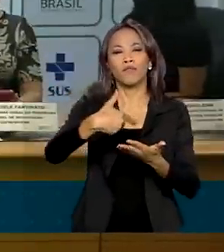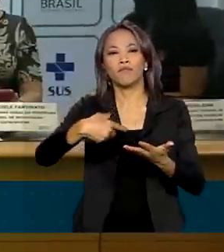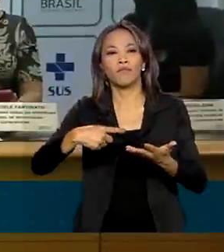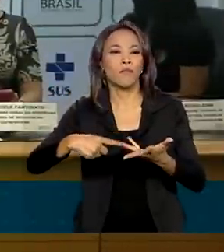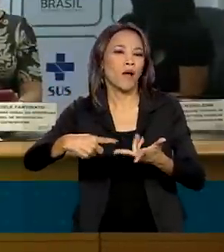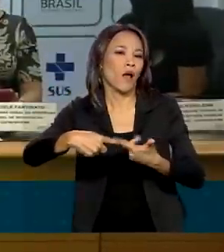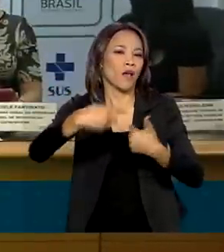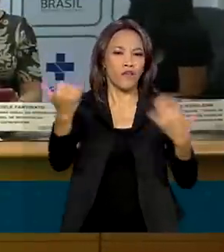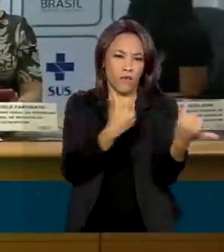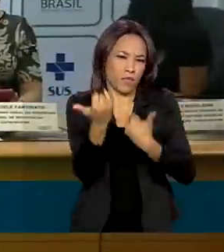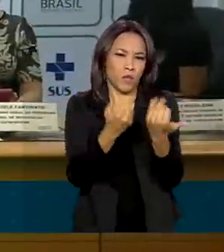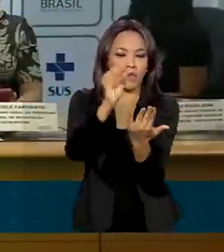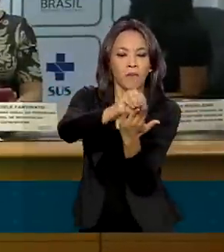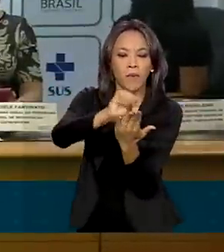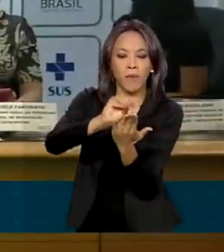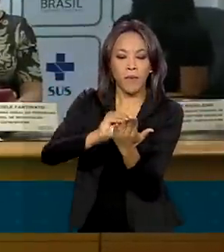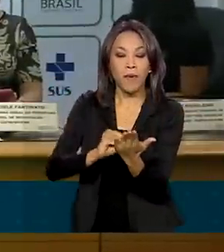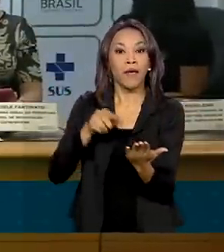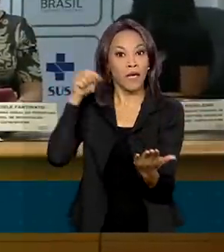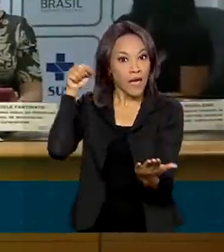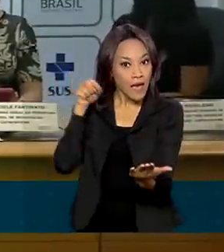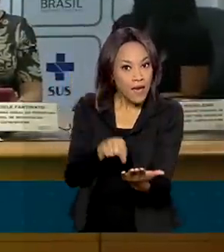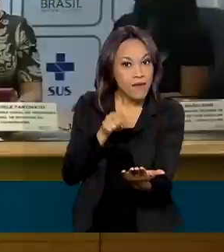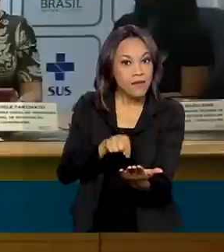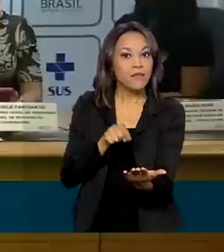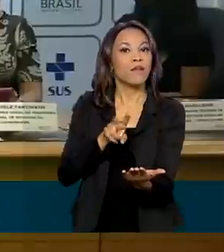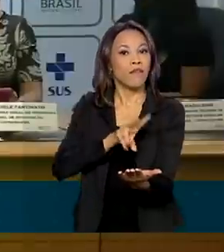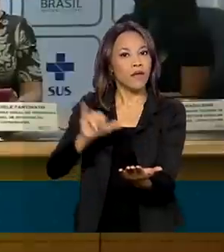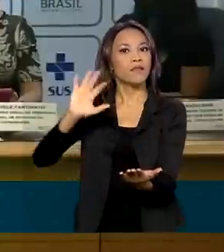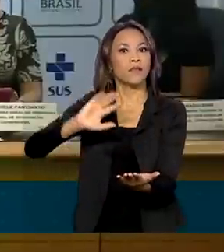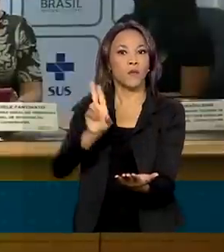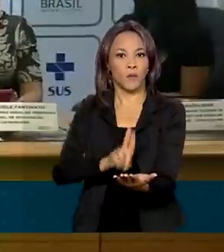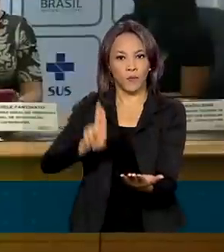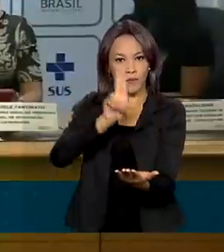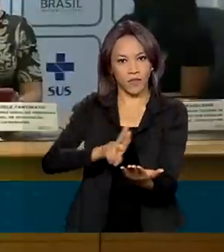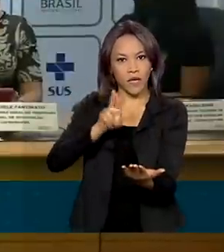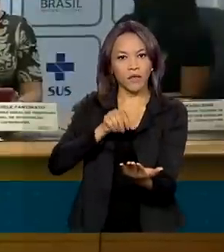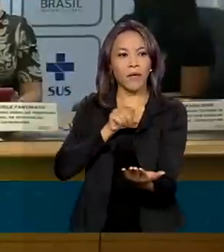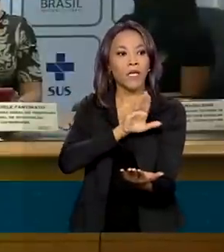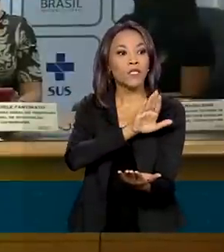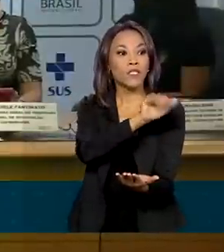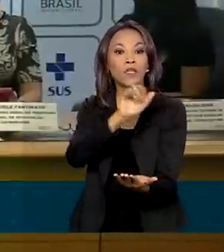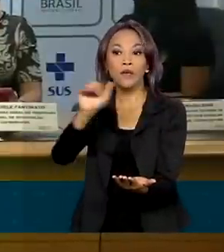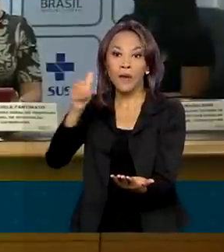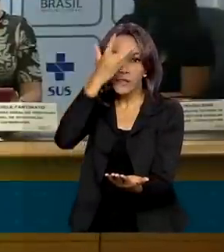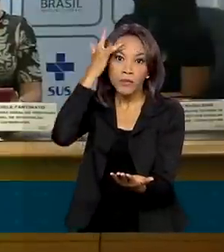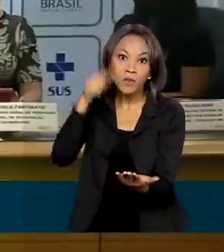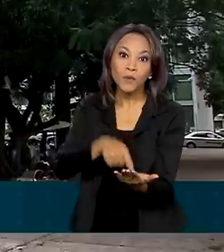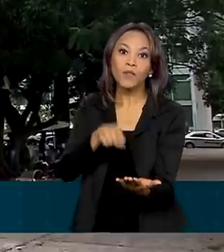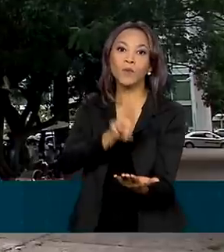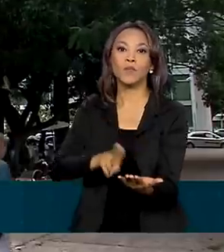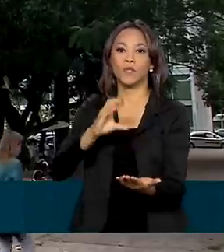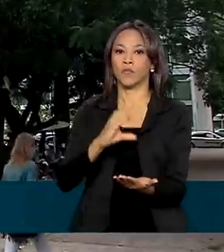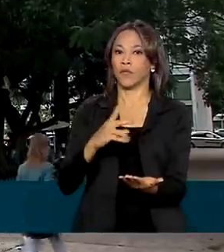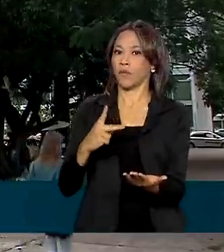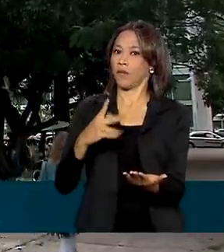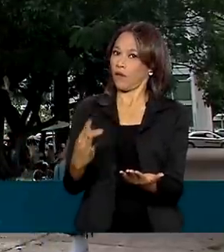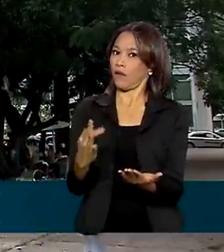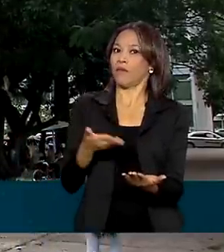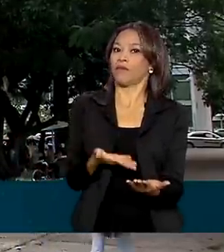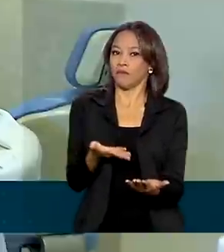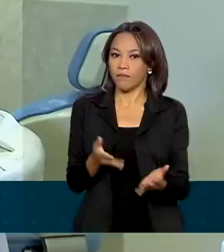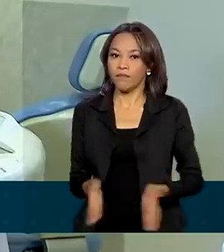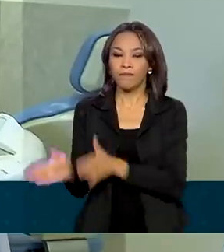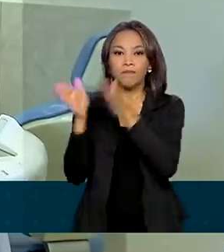Porque um dos dados que nós iremos utilizar para chamarmos as pessoas a serem vacinadas é a partir dos CPFs. O Ministério da